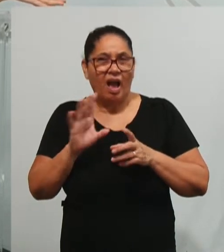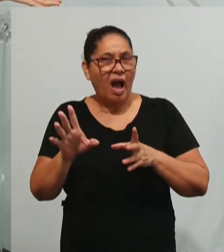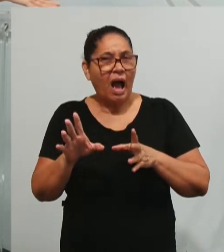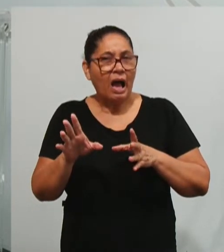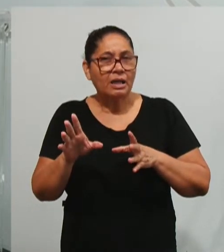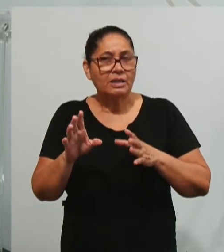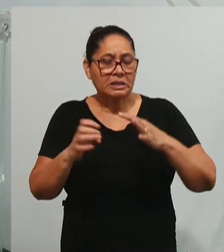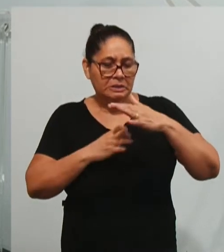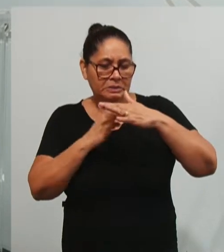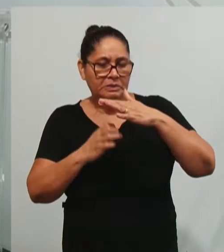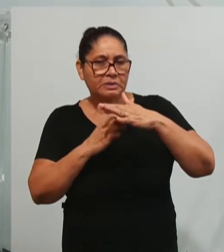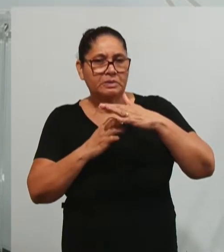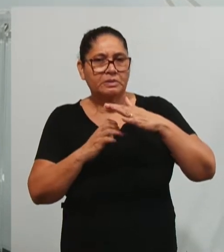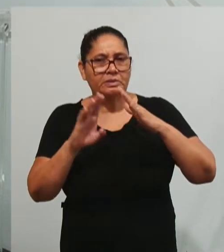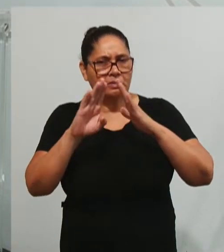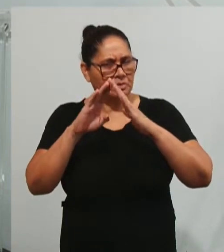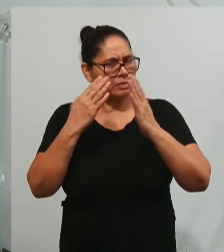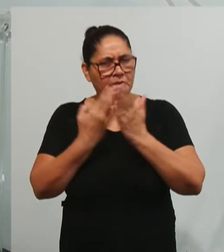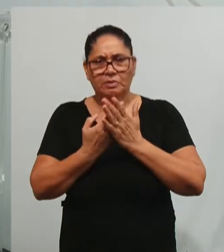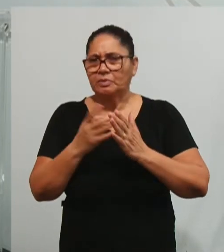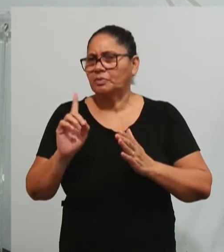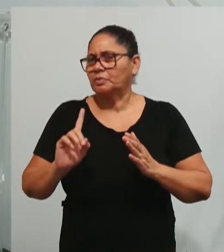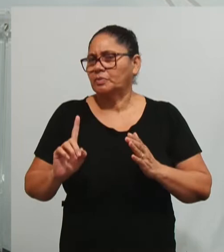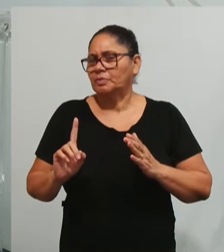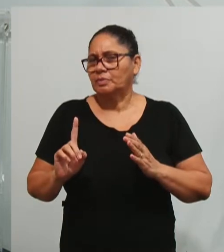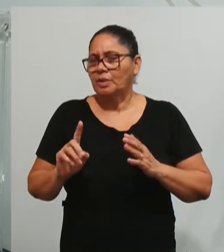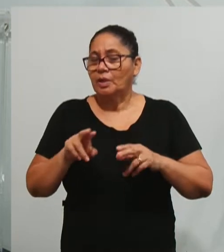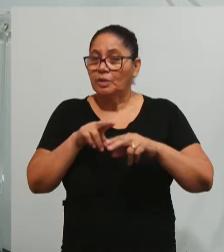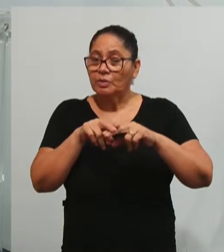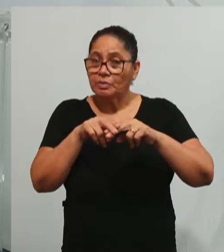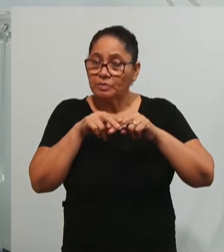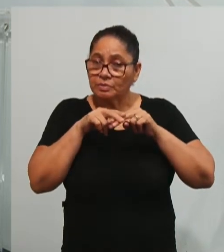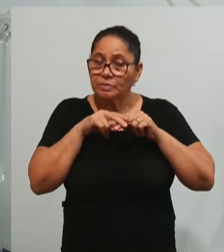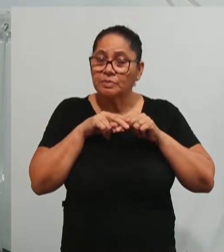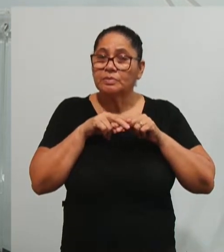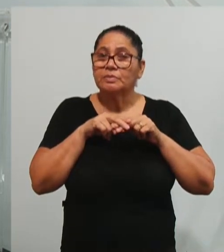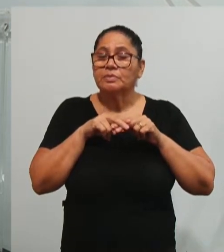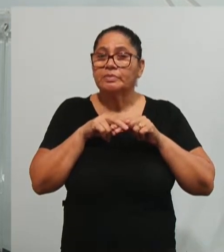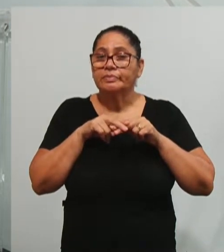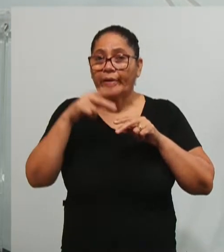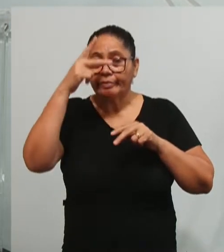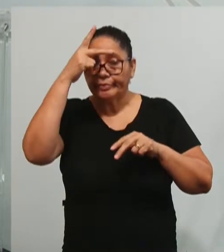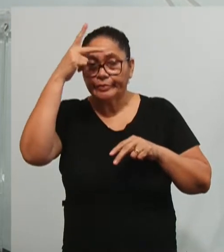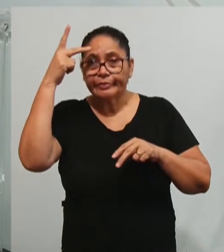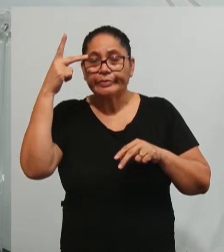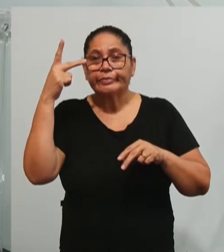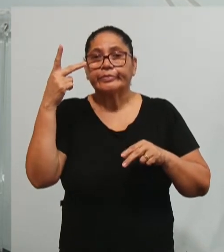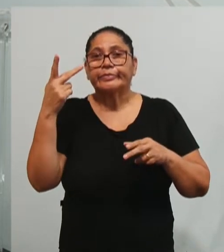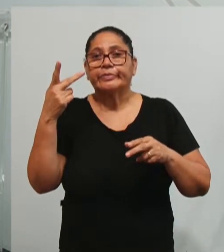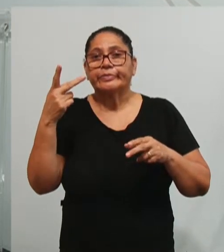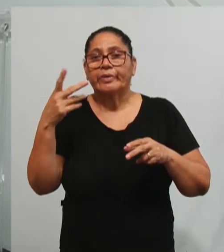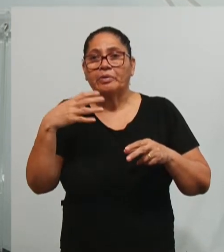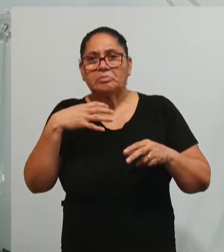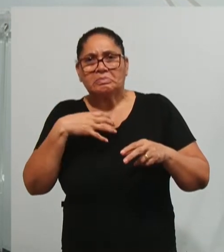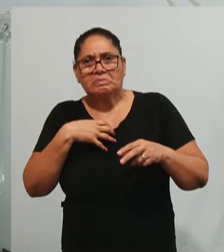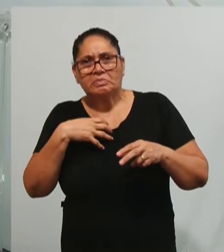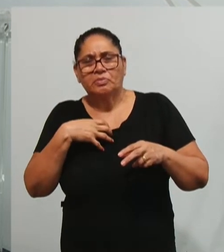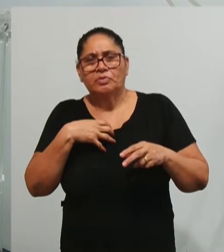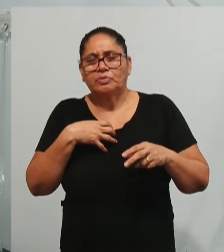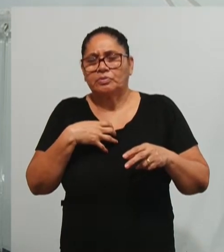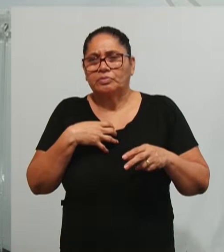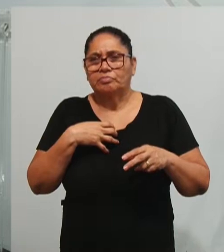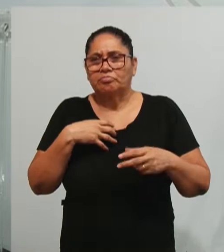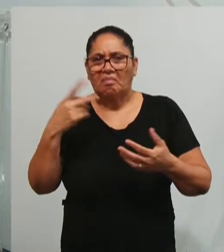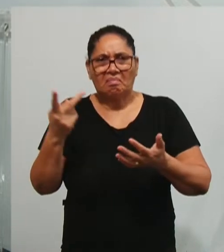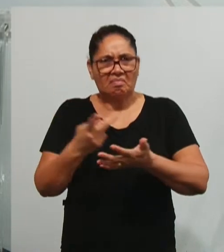empresa, isso não é de escola. E aí, por isso que começou a inquietar as pessoas. E aí, a gente vai trazer aqui